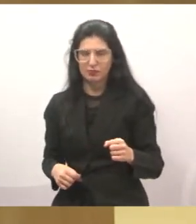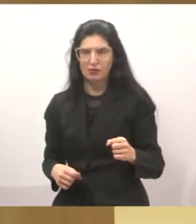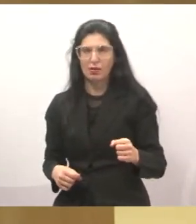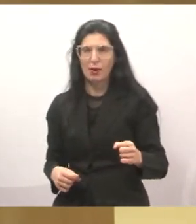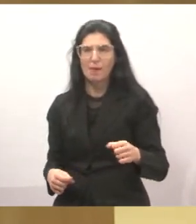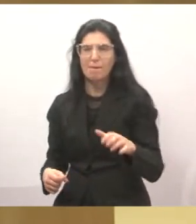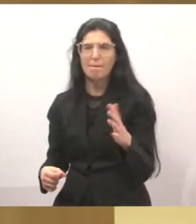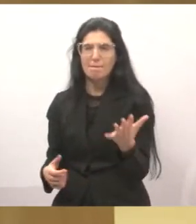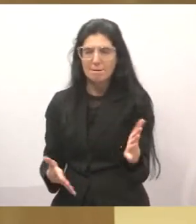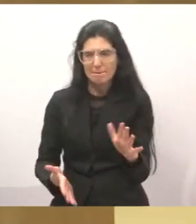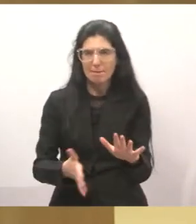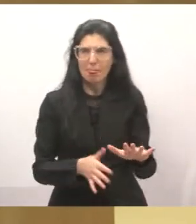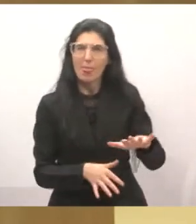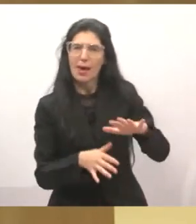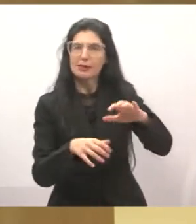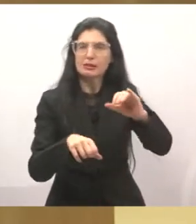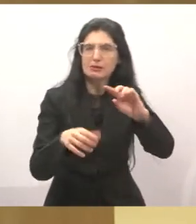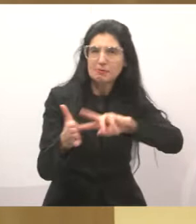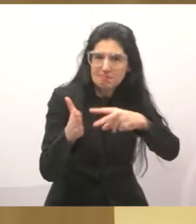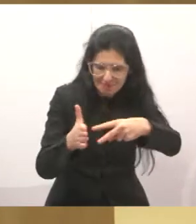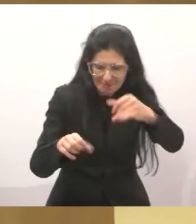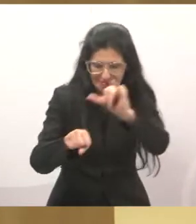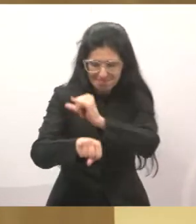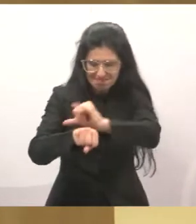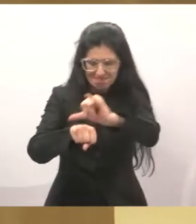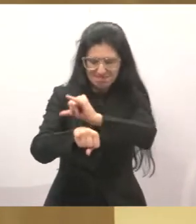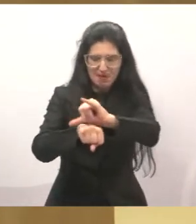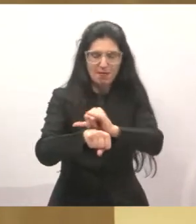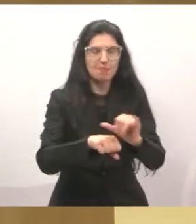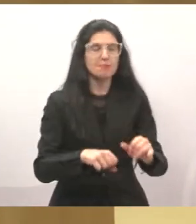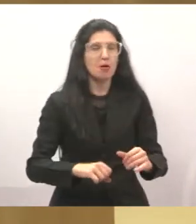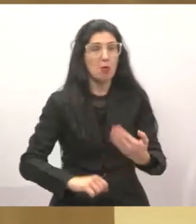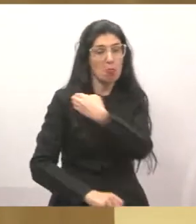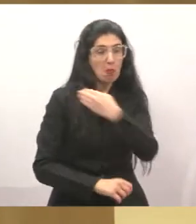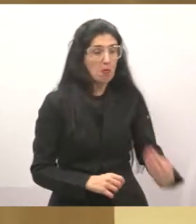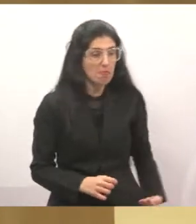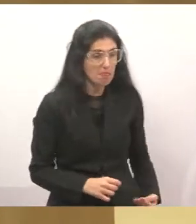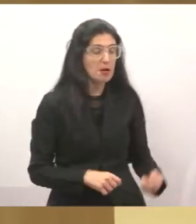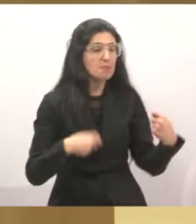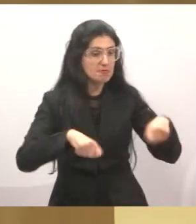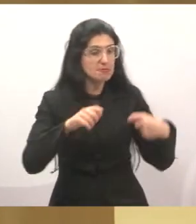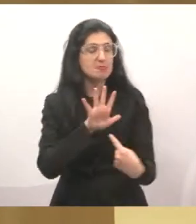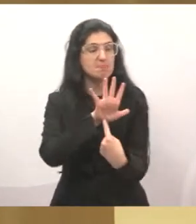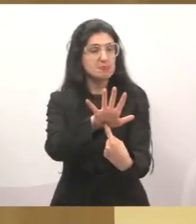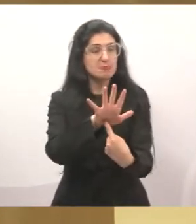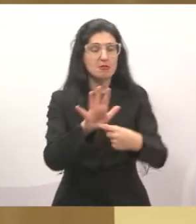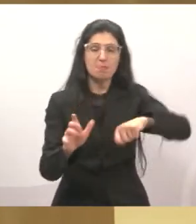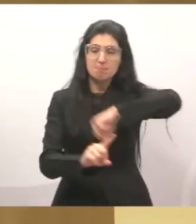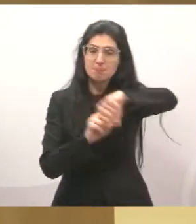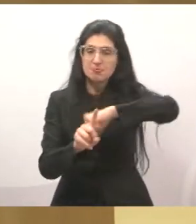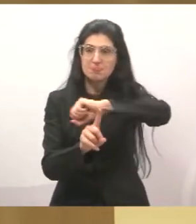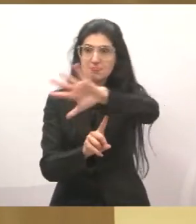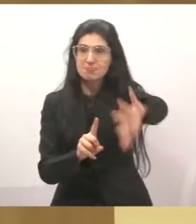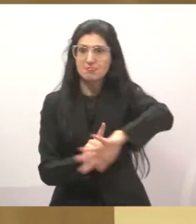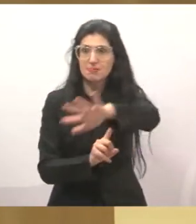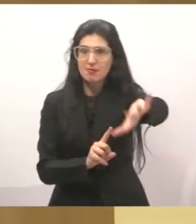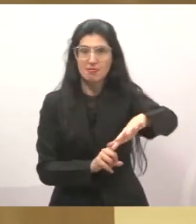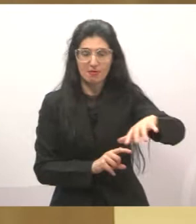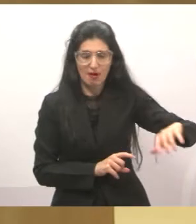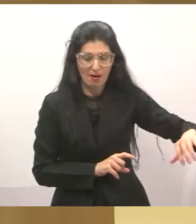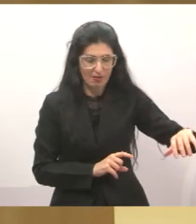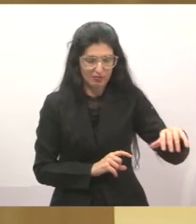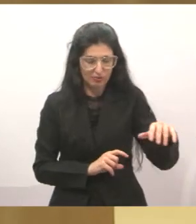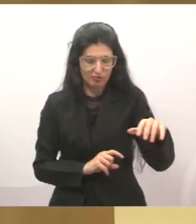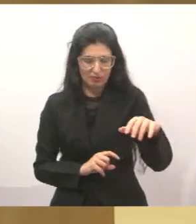um planejamento de ações que o governo precisa apresentar para a sociedade para que seja construída